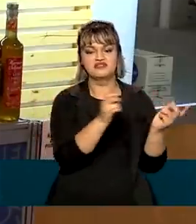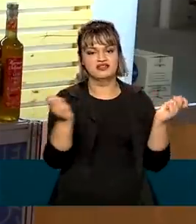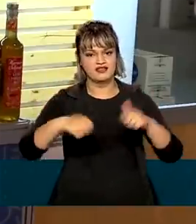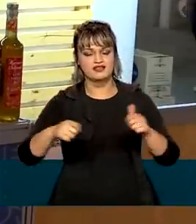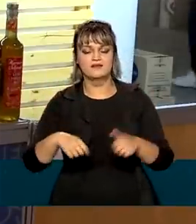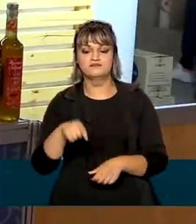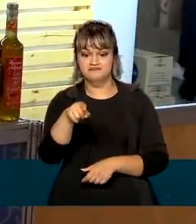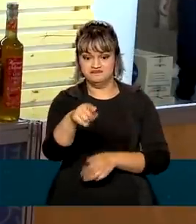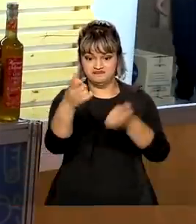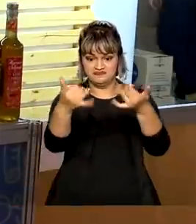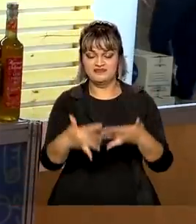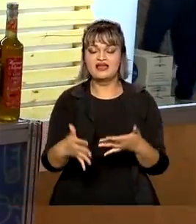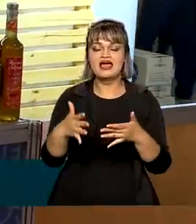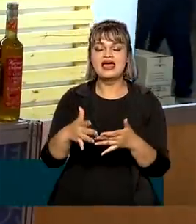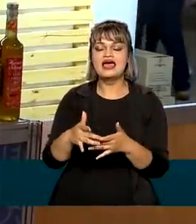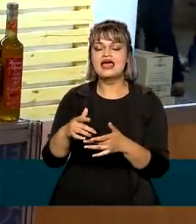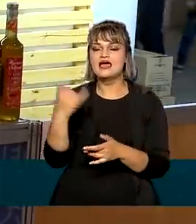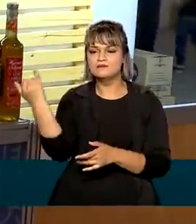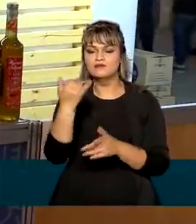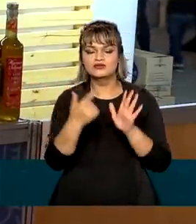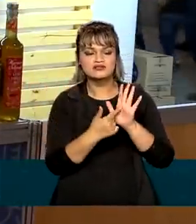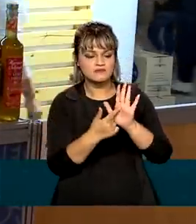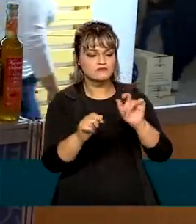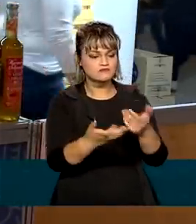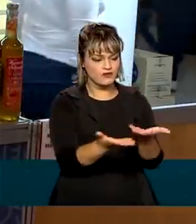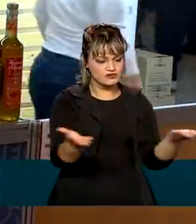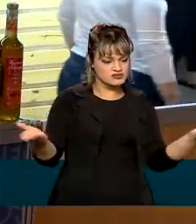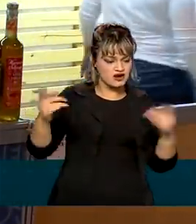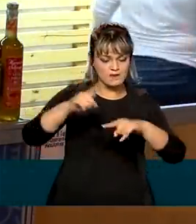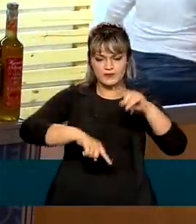A importância é de promover o produto, é uma vitrine.